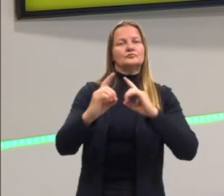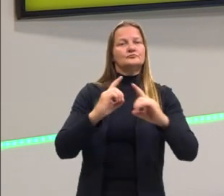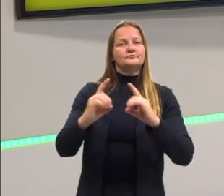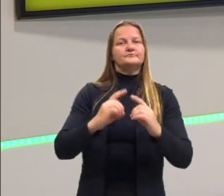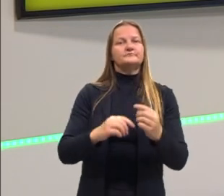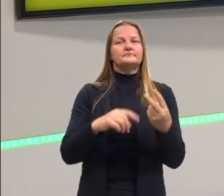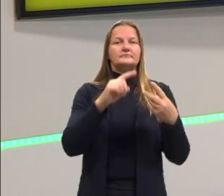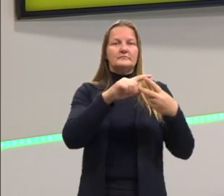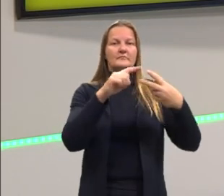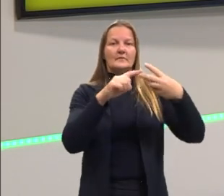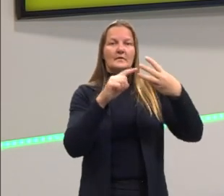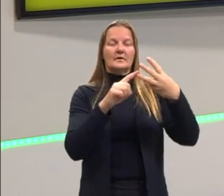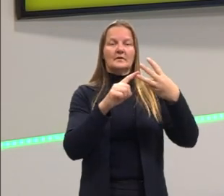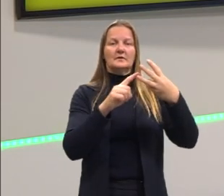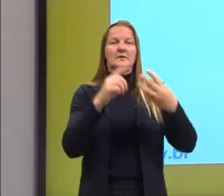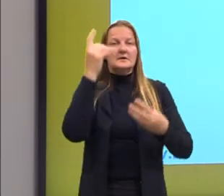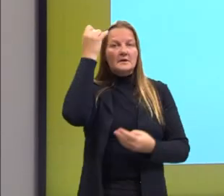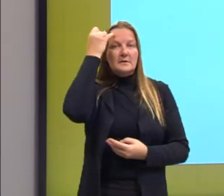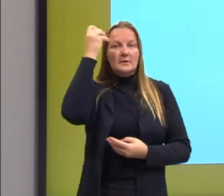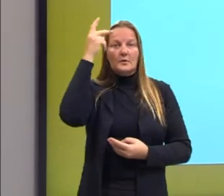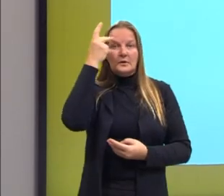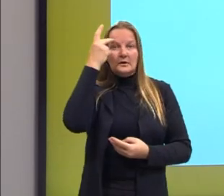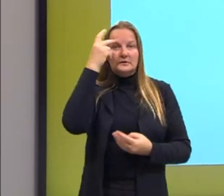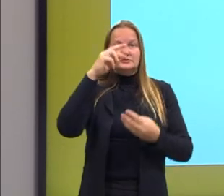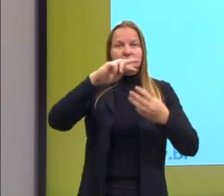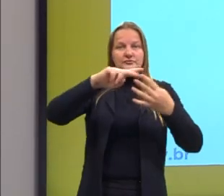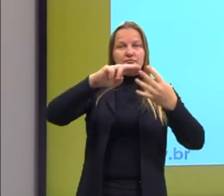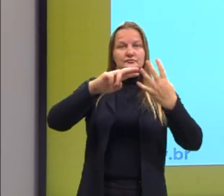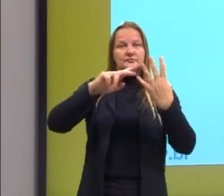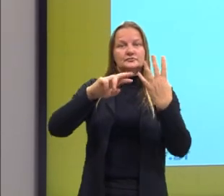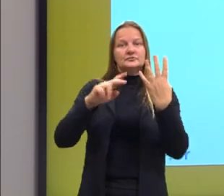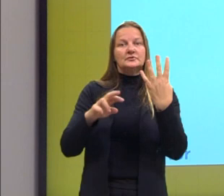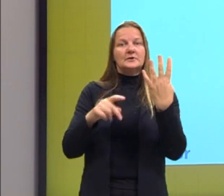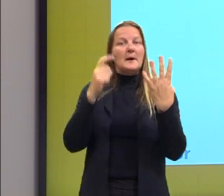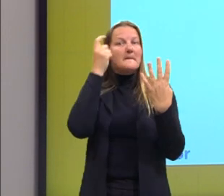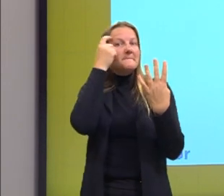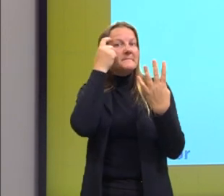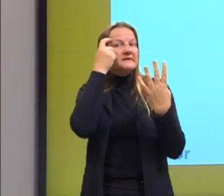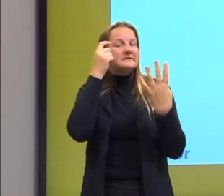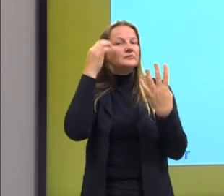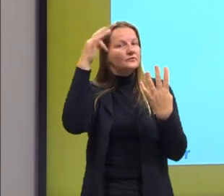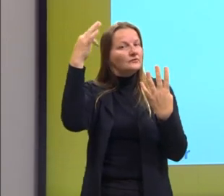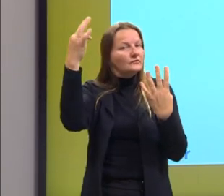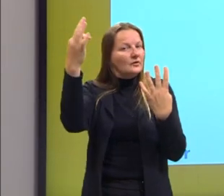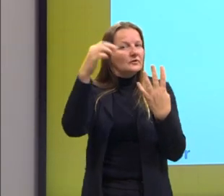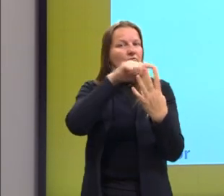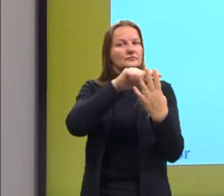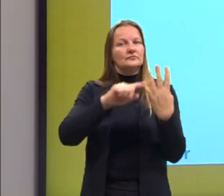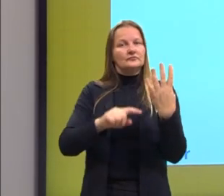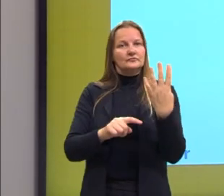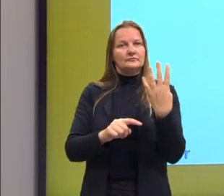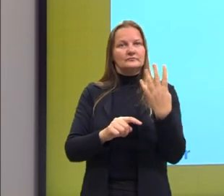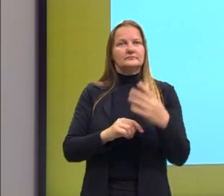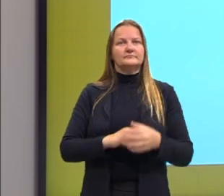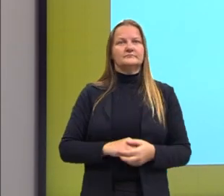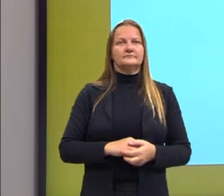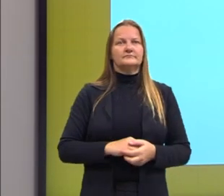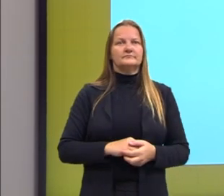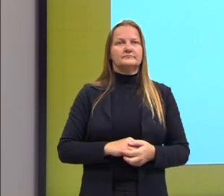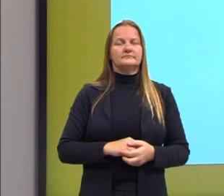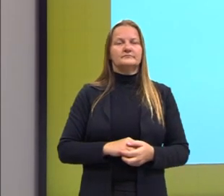Hume, Immanuel Kant, Jeremy Benton e o John Stuart Mill. Basicamente, são esses